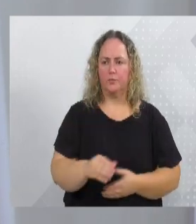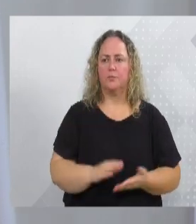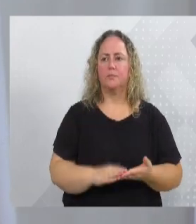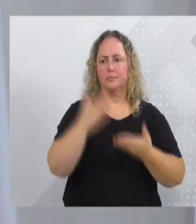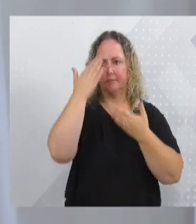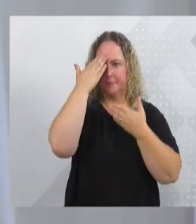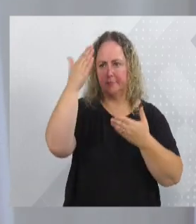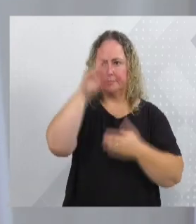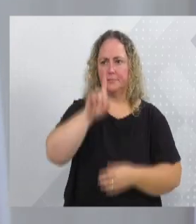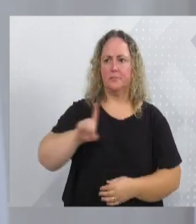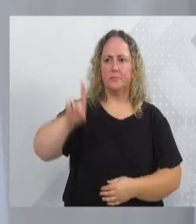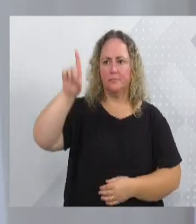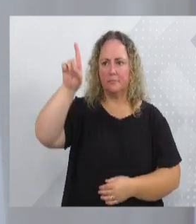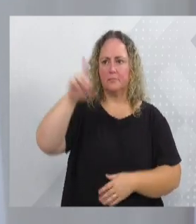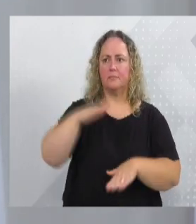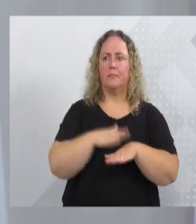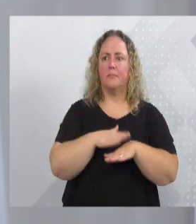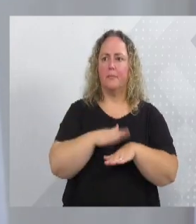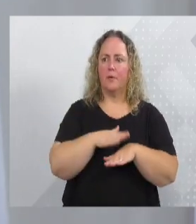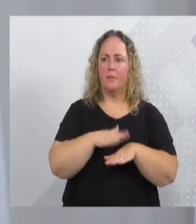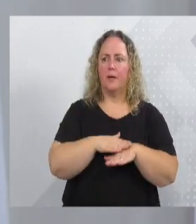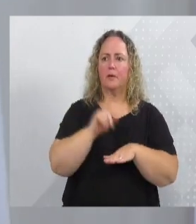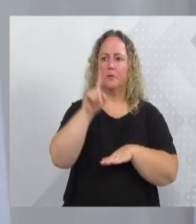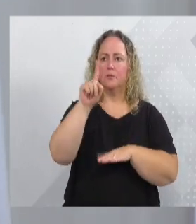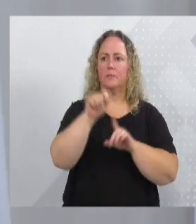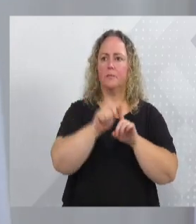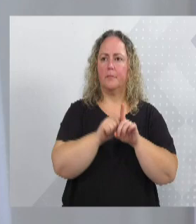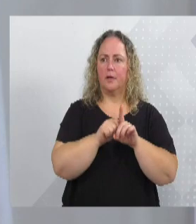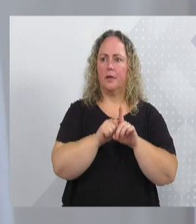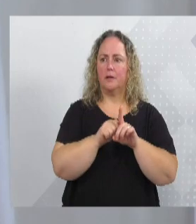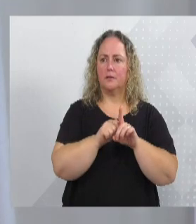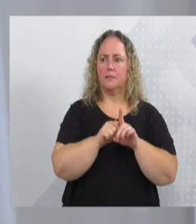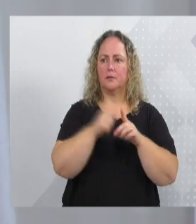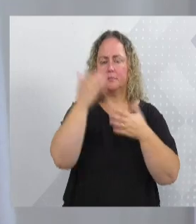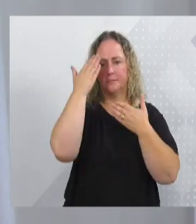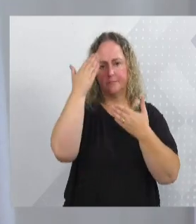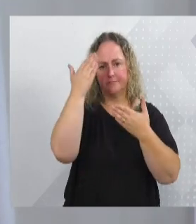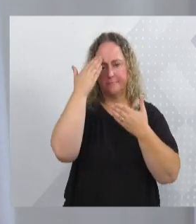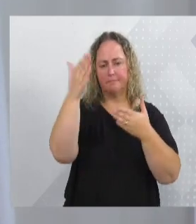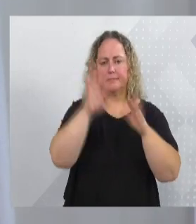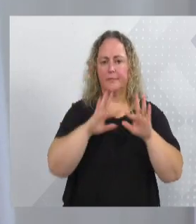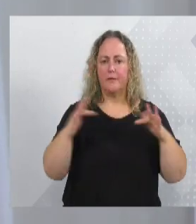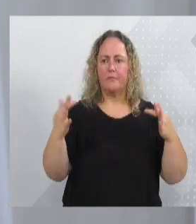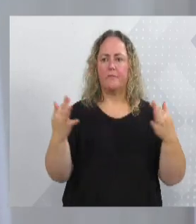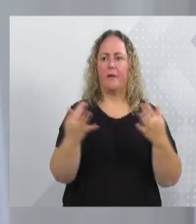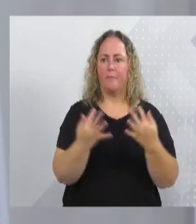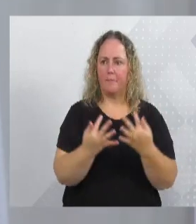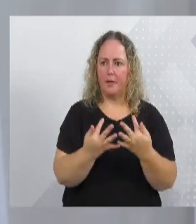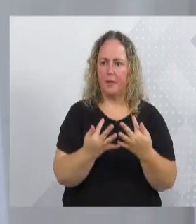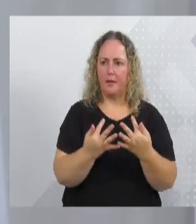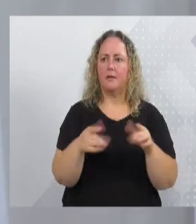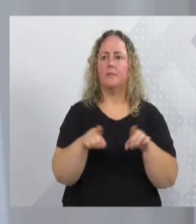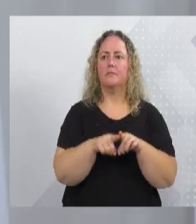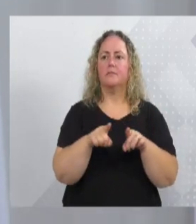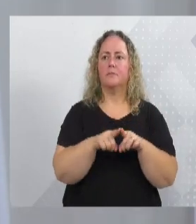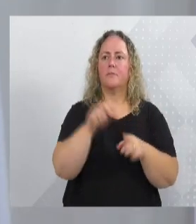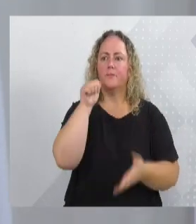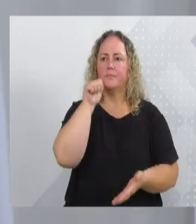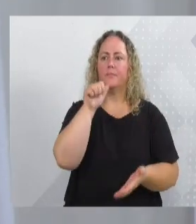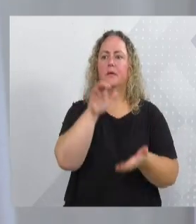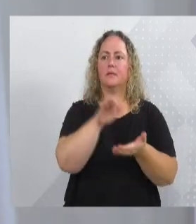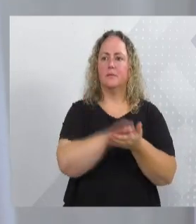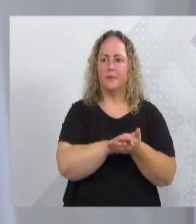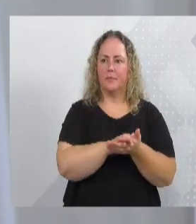a Deus por esse momento, por esse mês. Agradecer a minha família, agradecer a minha esposa, que